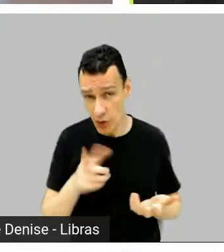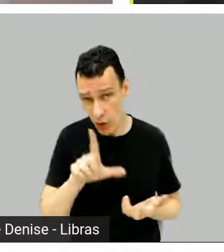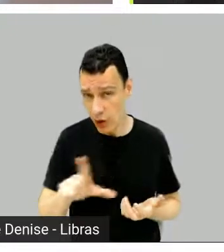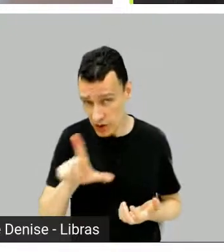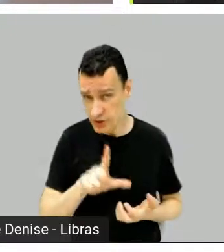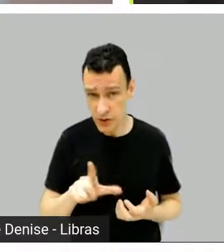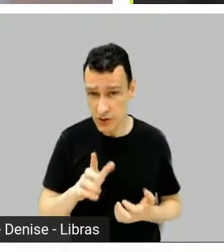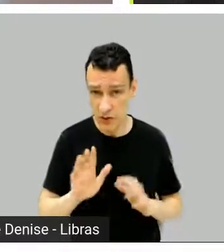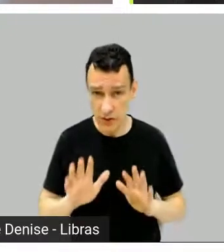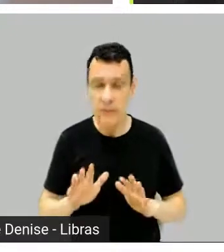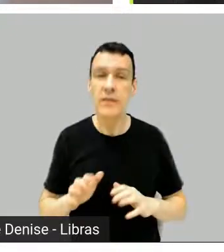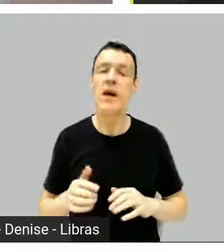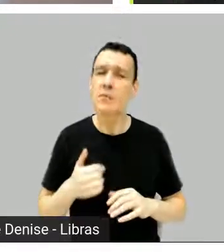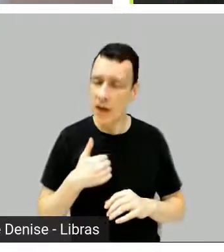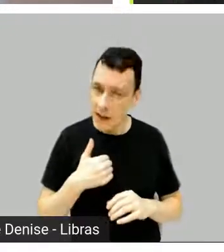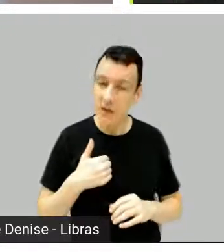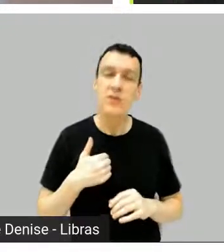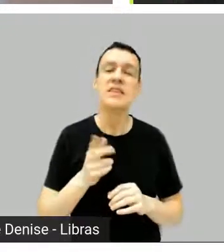só porque eu quero escrever.